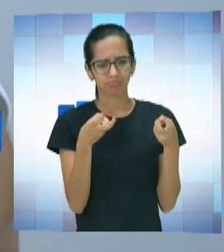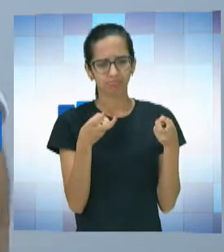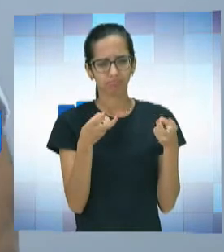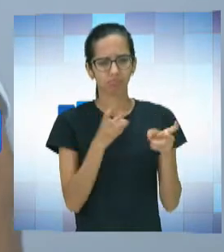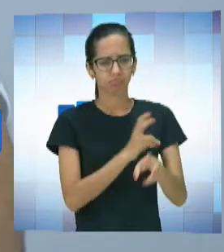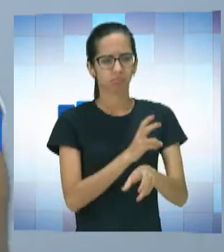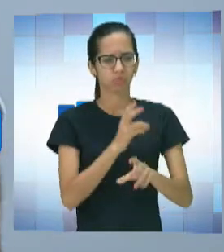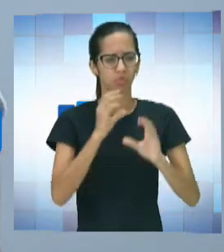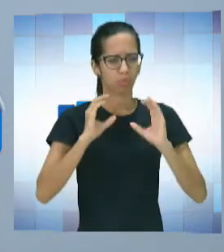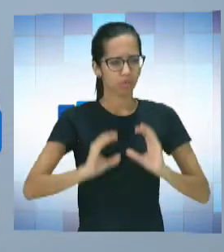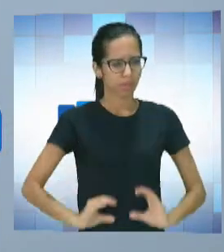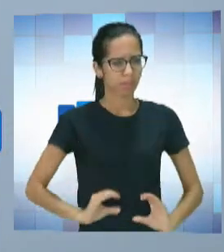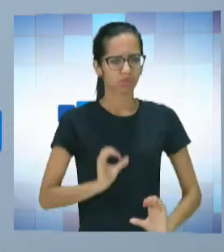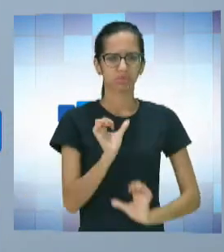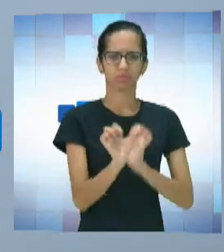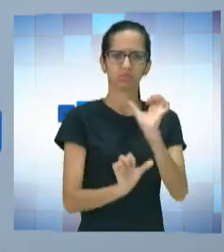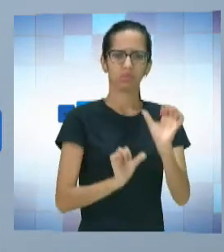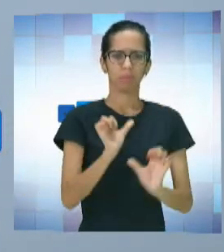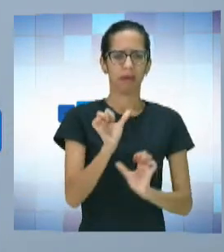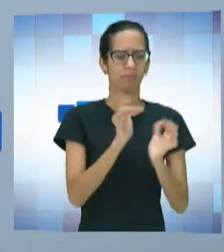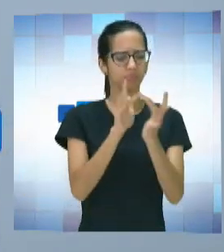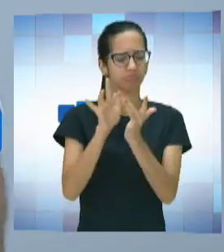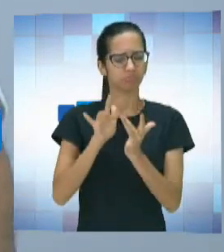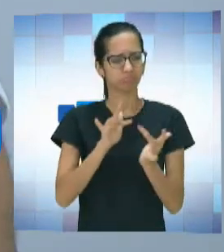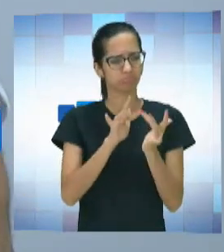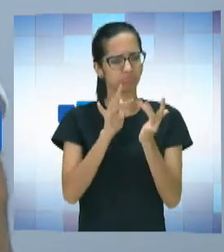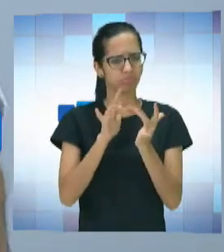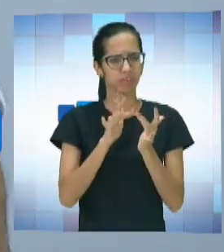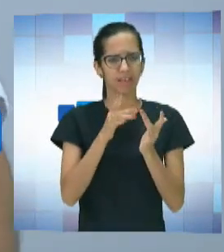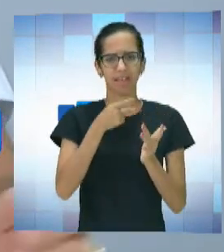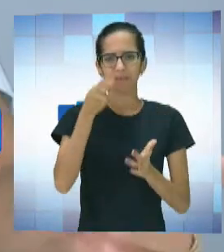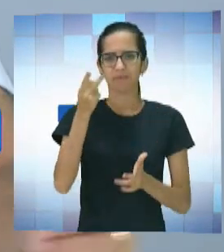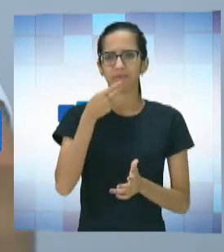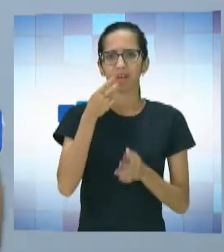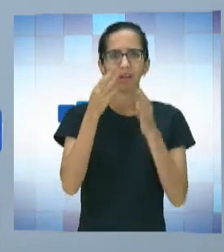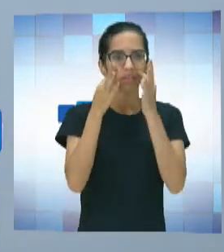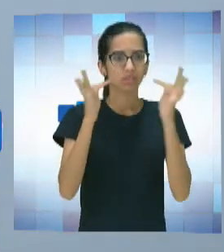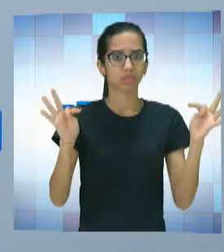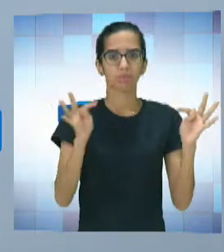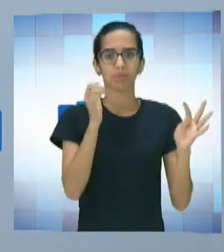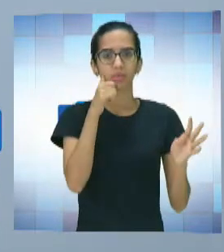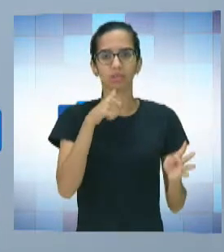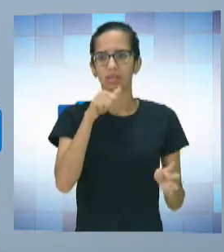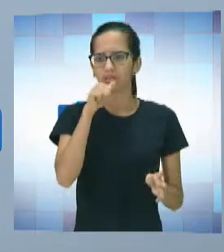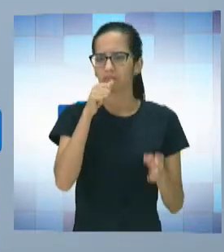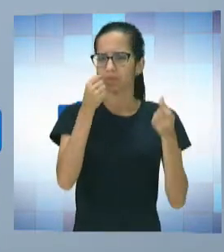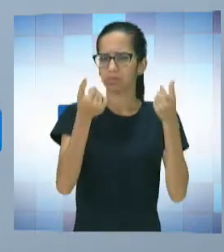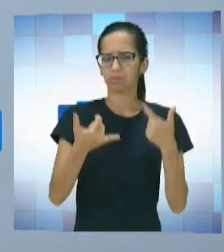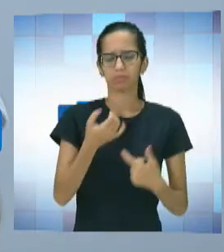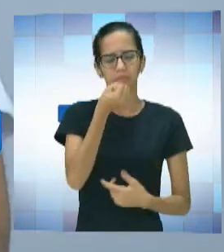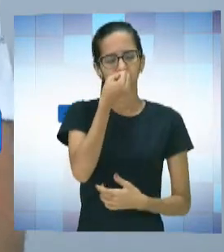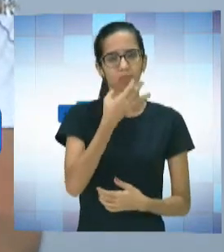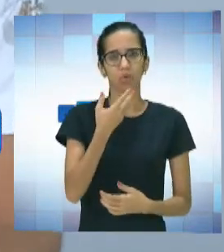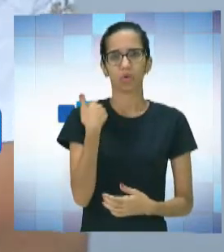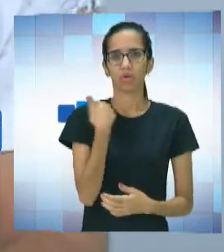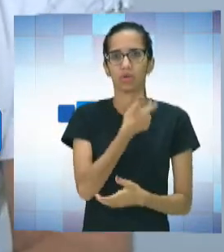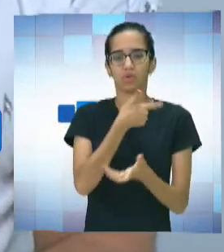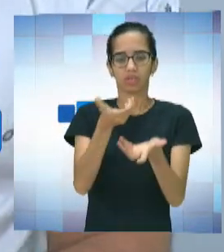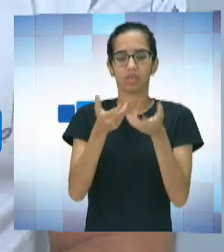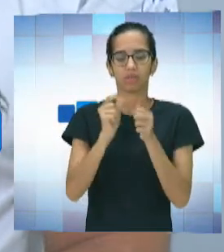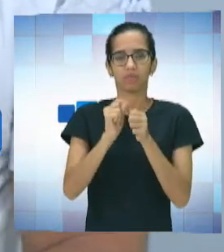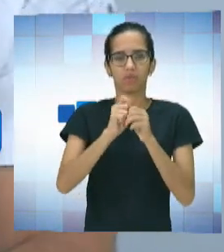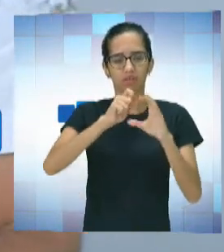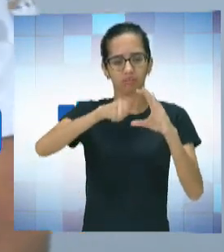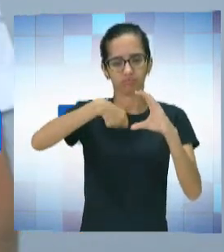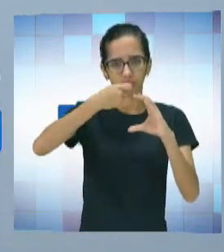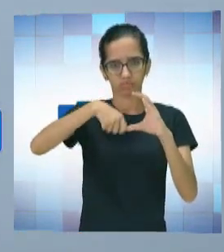interação, em tudo, e hoje você vê, assim, os depoimentos da mãe. Nós estamos aí agora, Chico, com um novo projeto de fazer o documentário, né? O